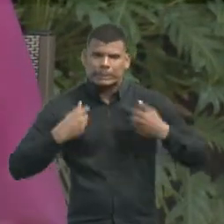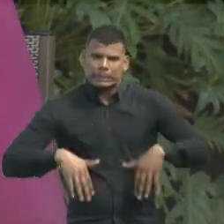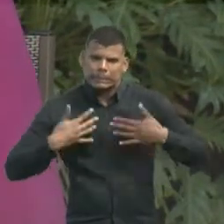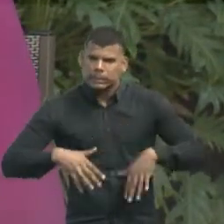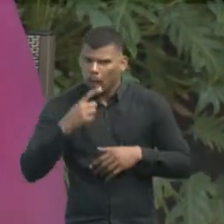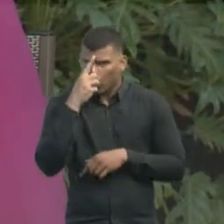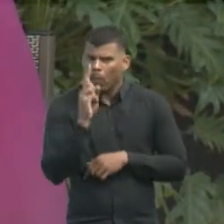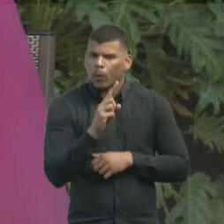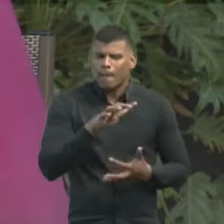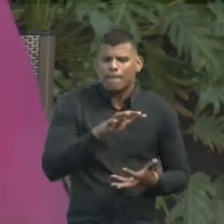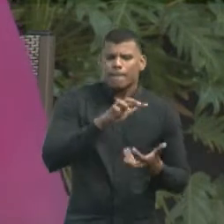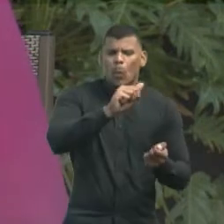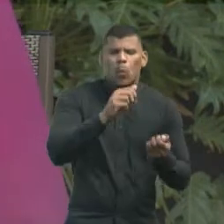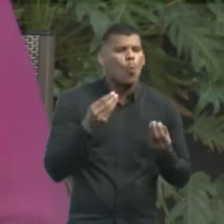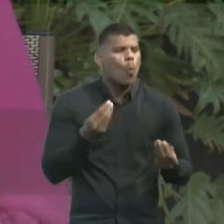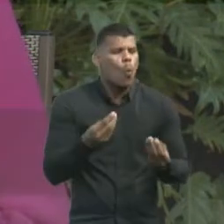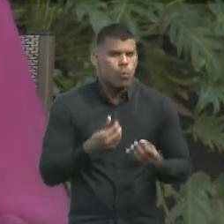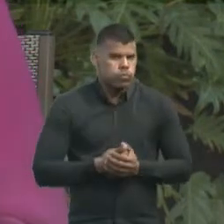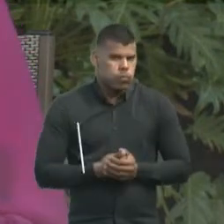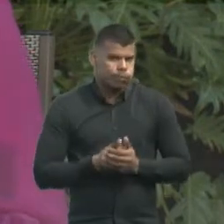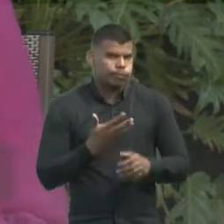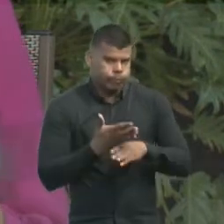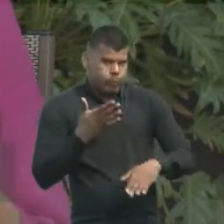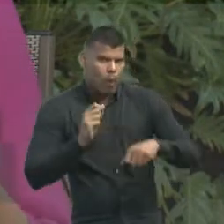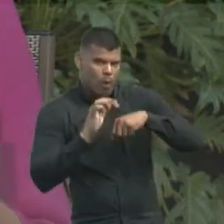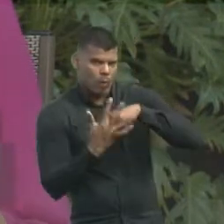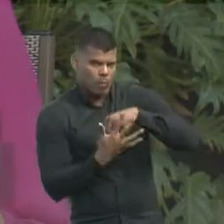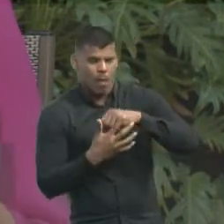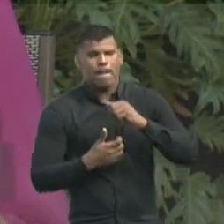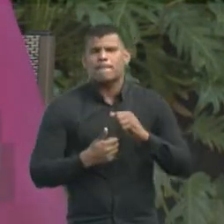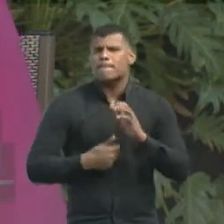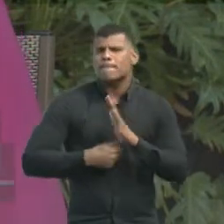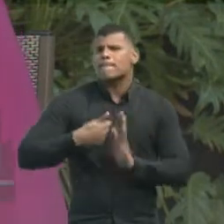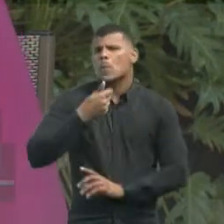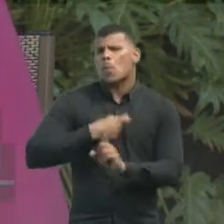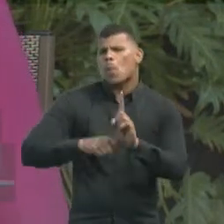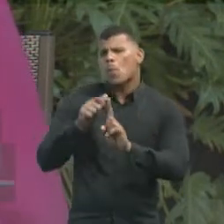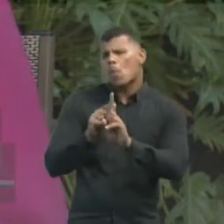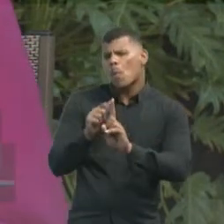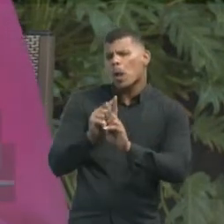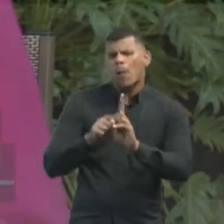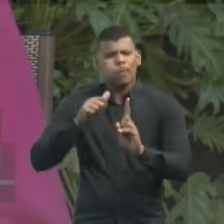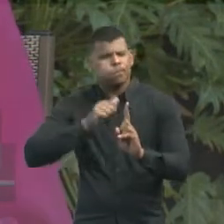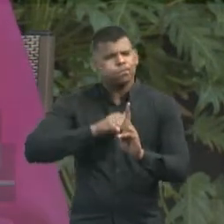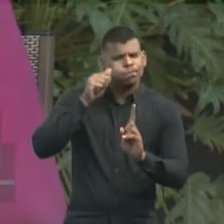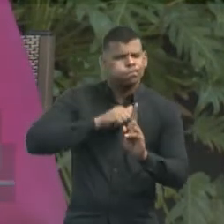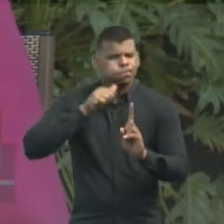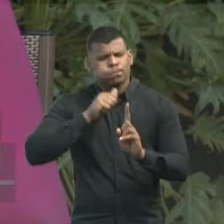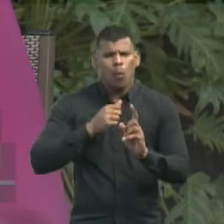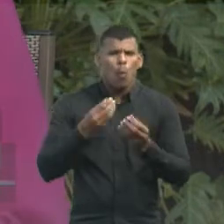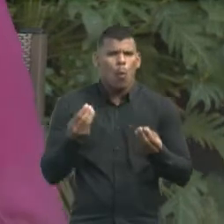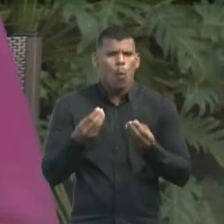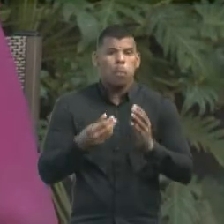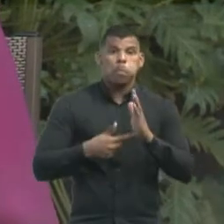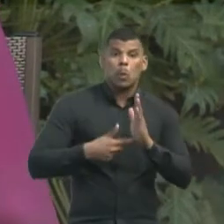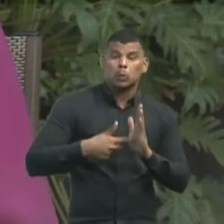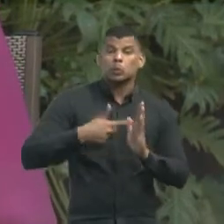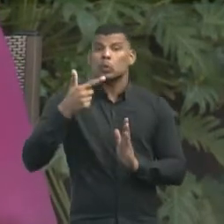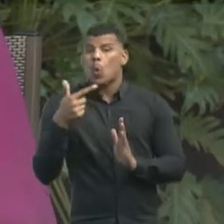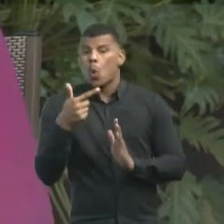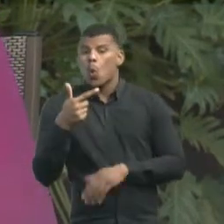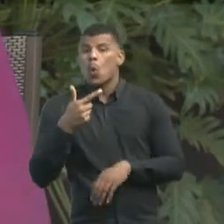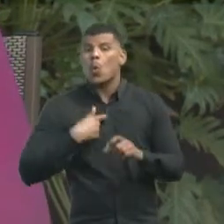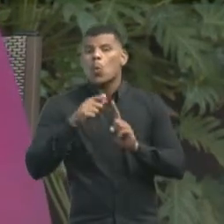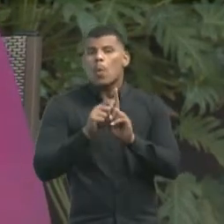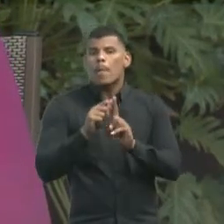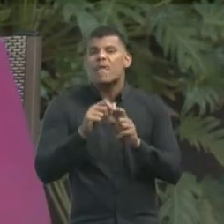do mundo iria reagir. Então, no primeiro mês, nós ficamos pensando, analisando como seria. E no segundo mês, nós abrimos uma empresa